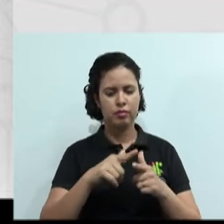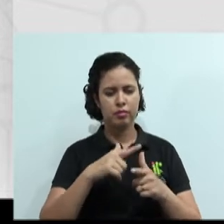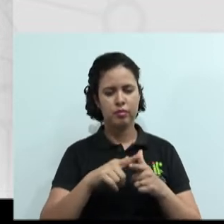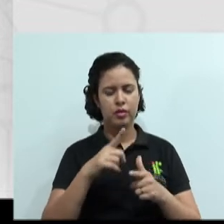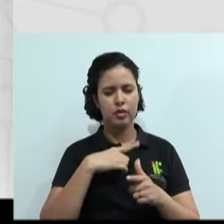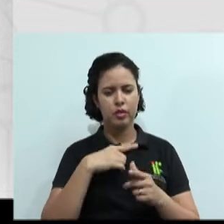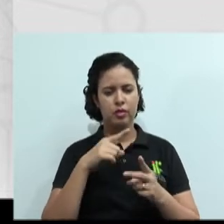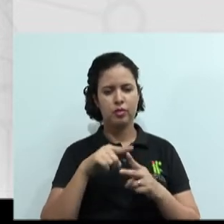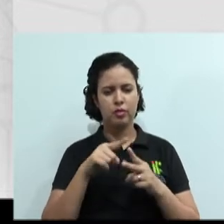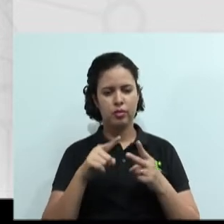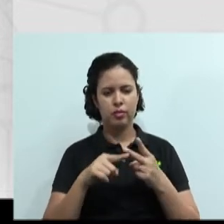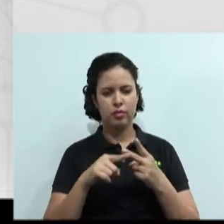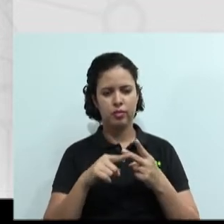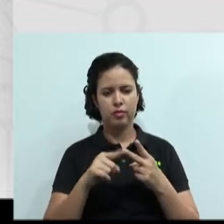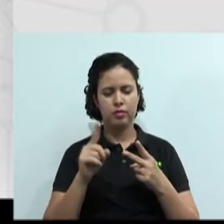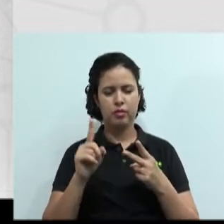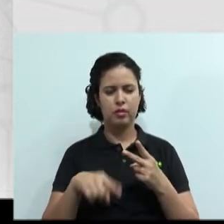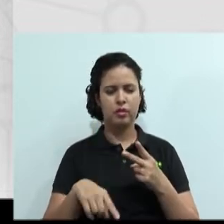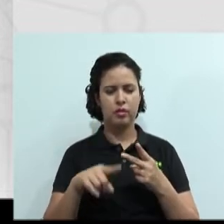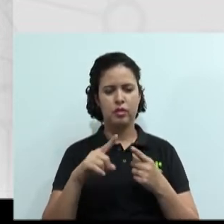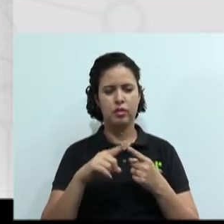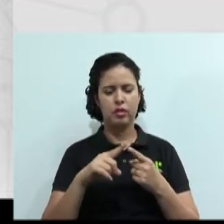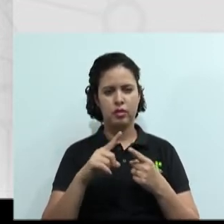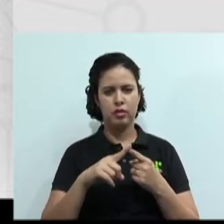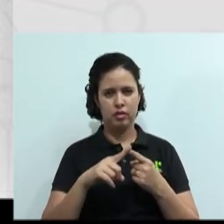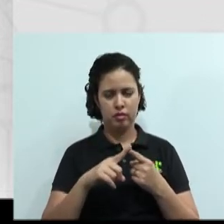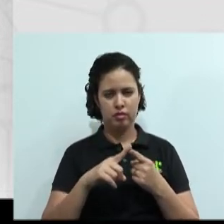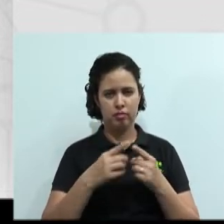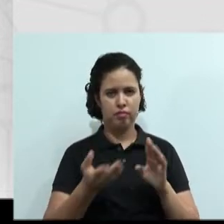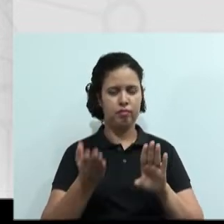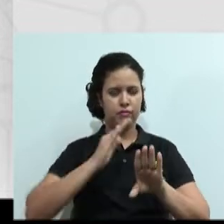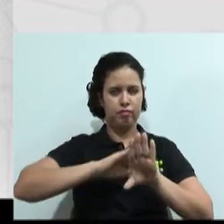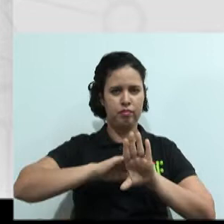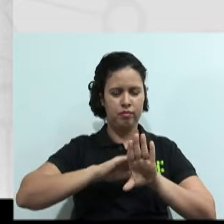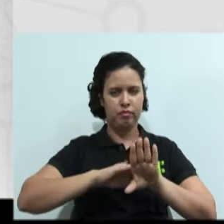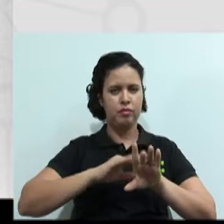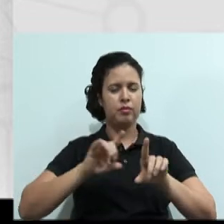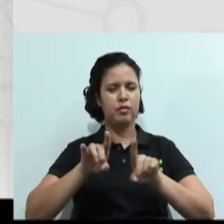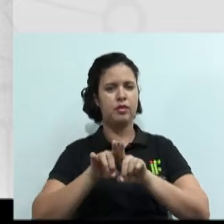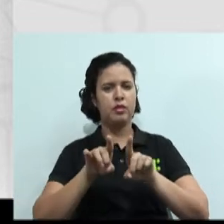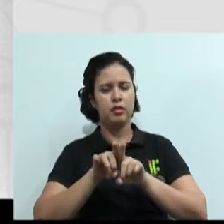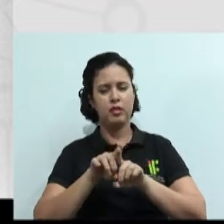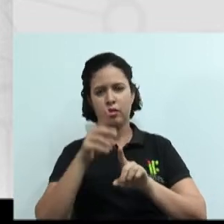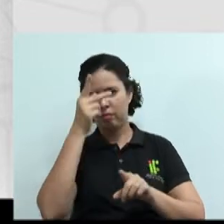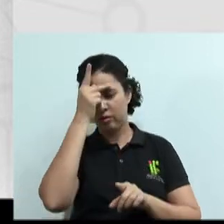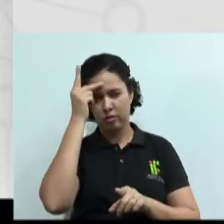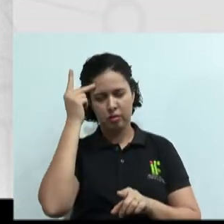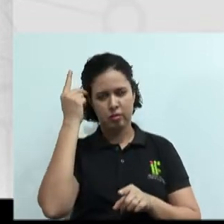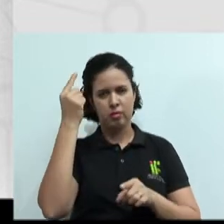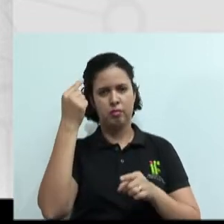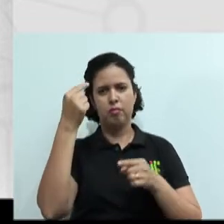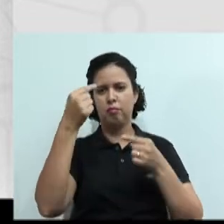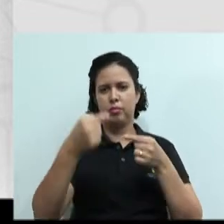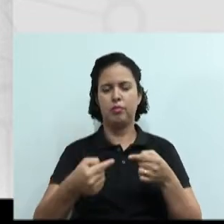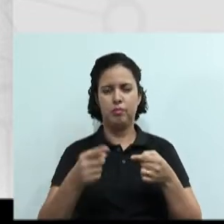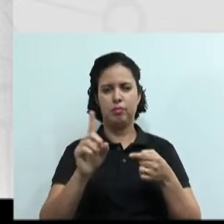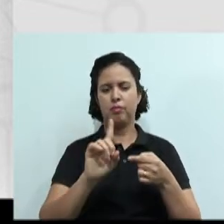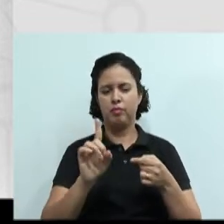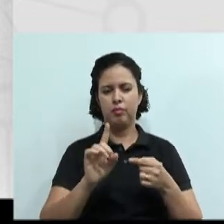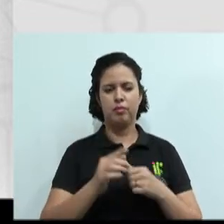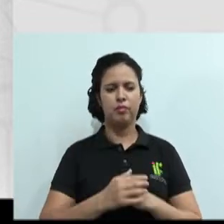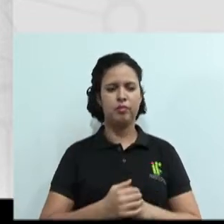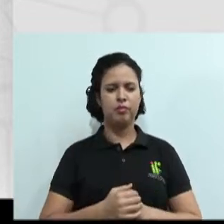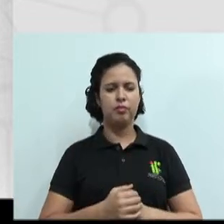duas formas. A forma adversária e a não adversária. Na forma adversária, nós temos aí dois itens,